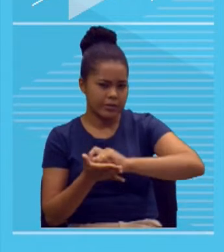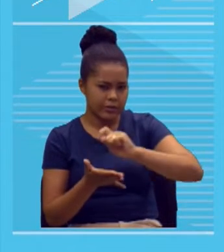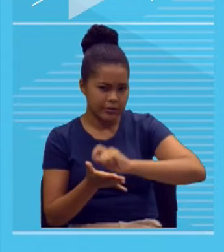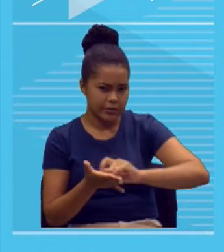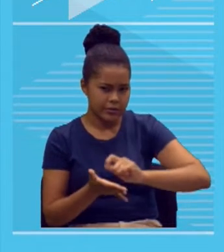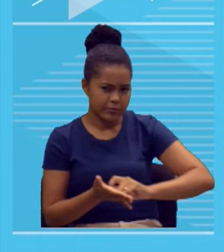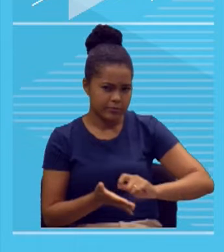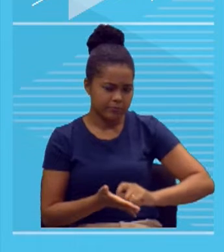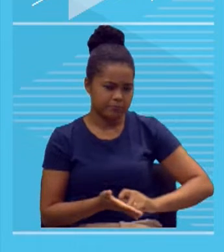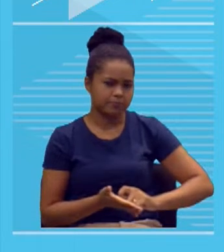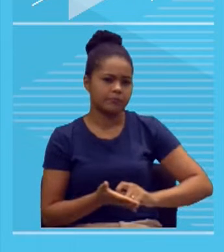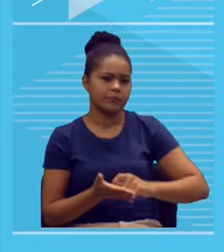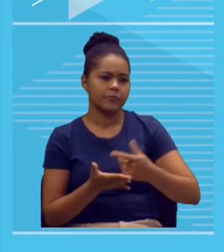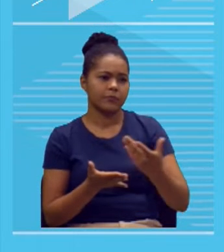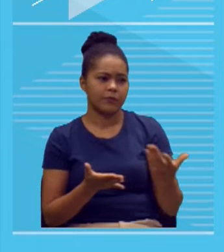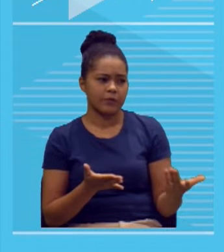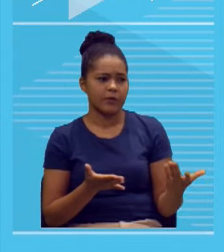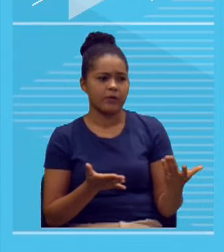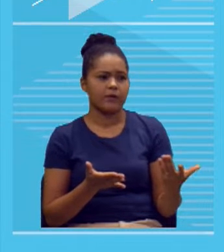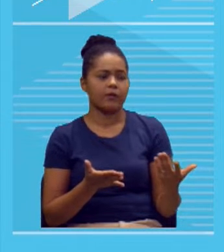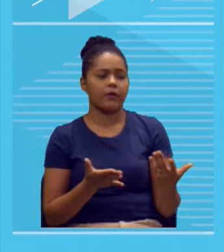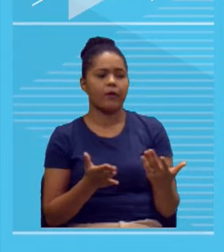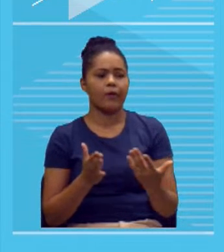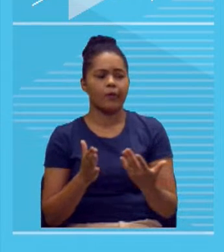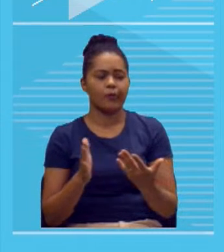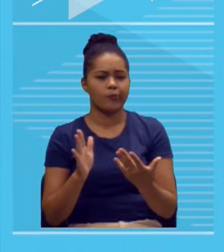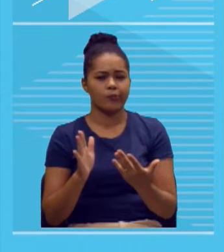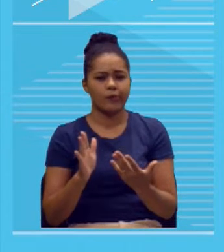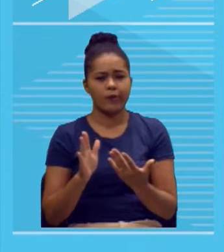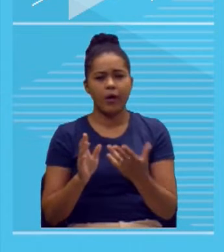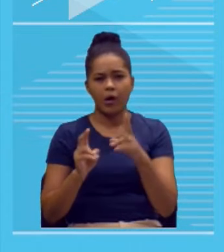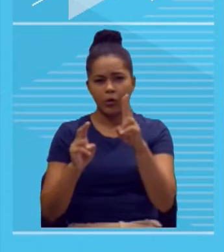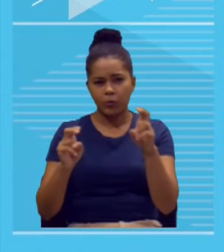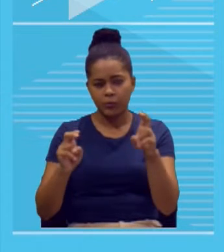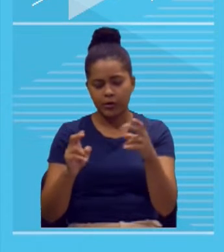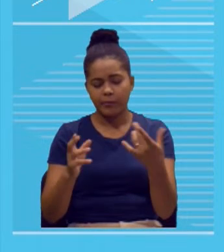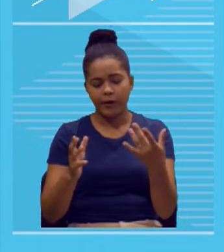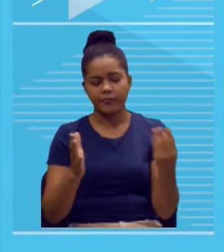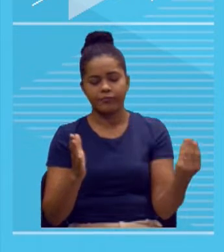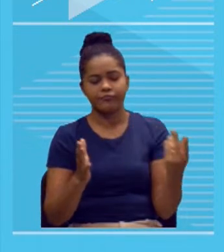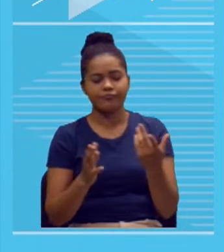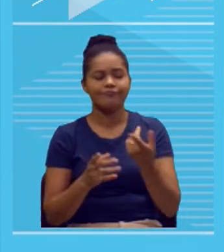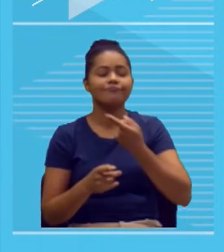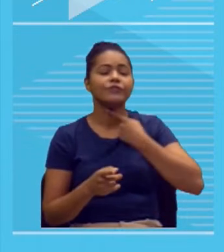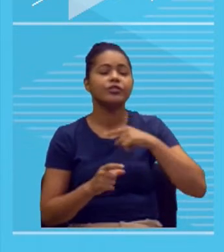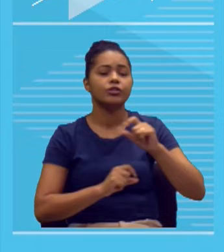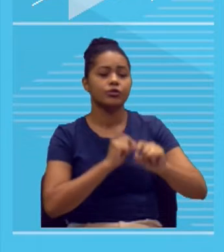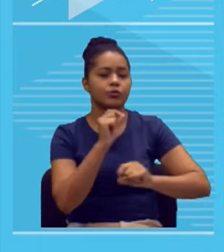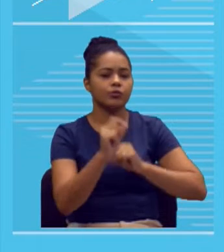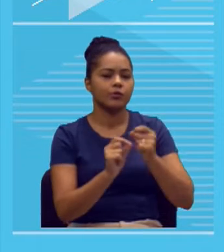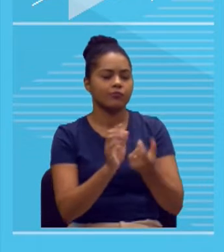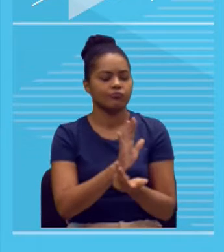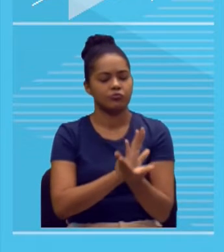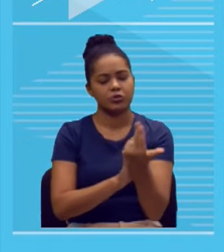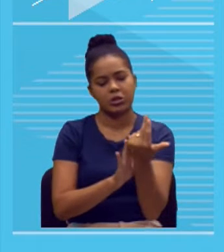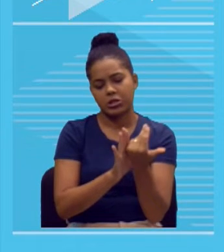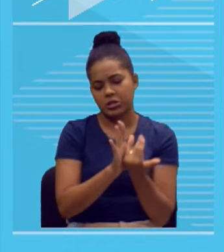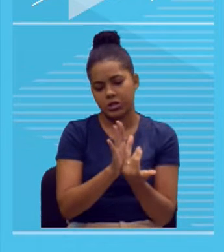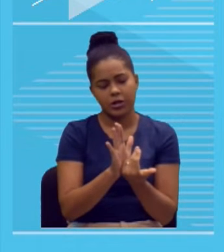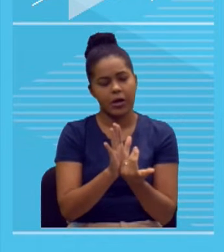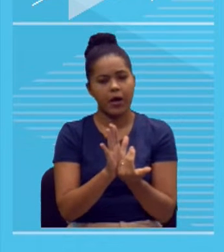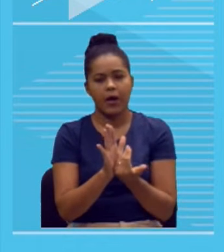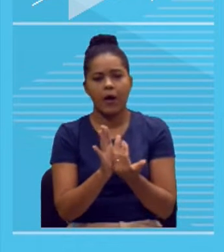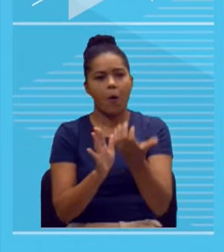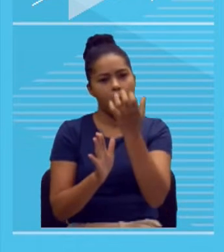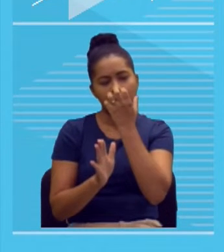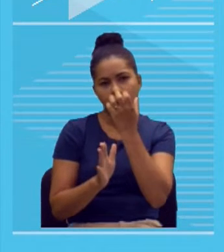original desenho. Ou seja, ele vai fazer um desenho lá. Tá? Do nada. Ele resolveu escrever um cachorro, resolveu